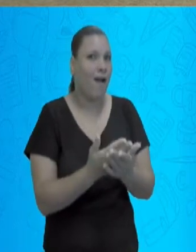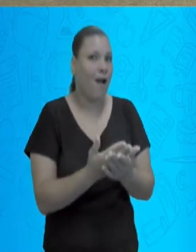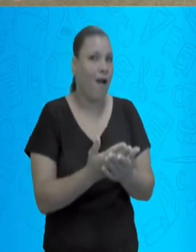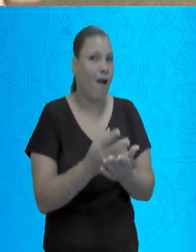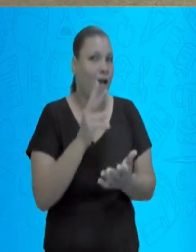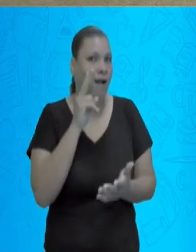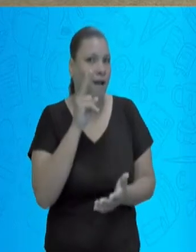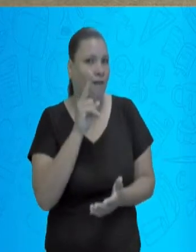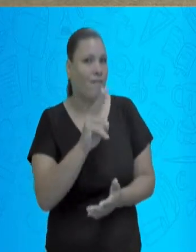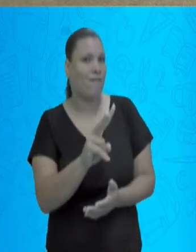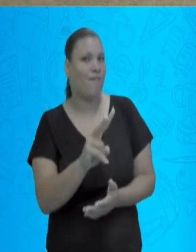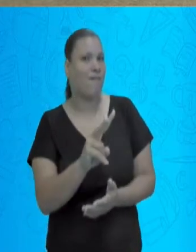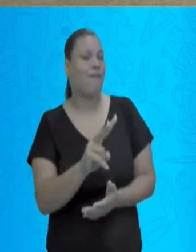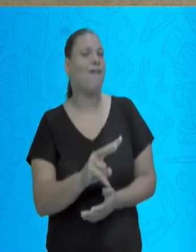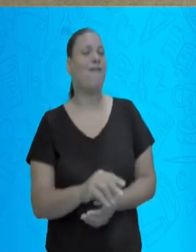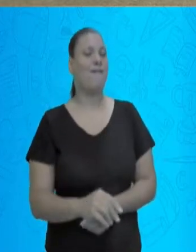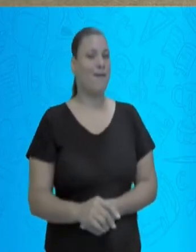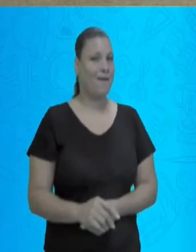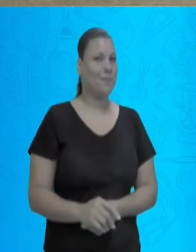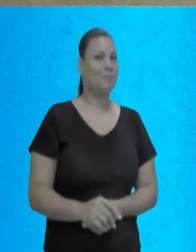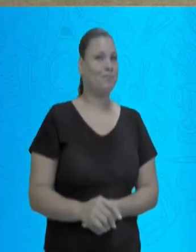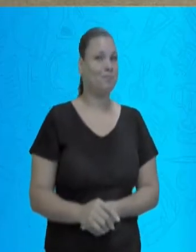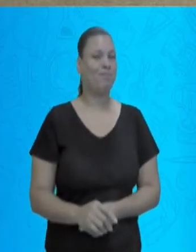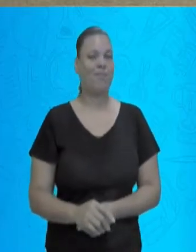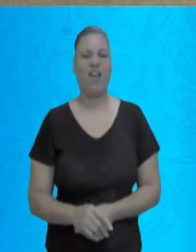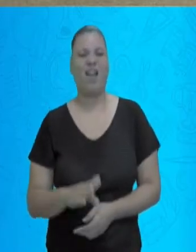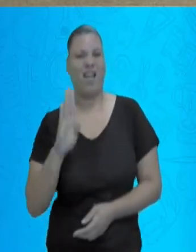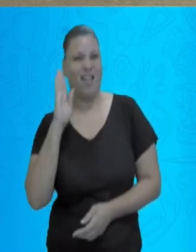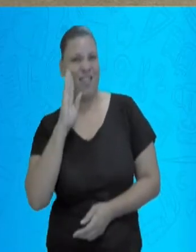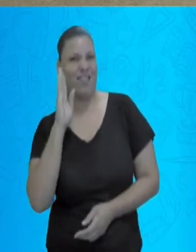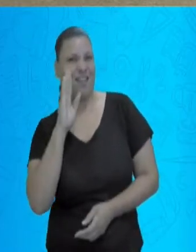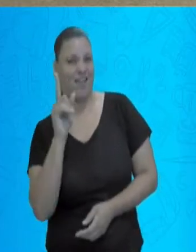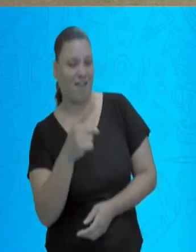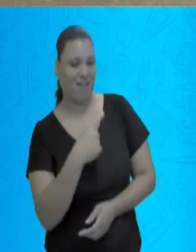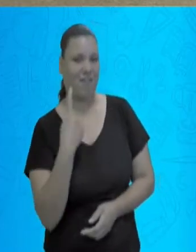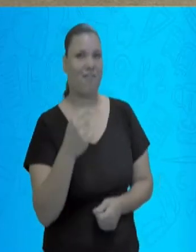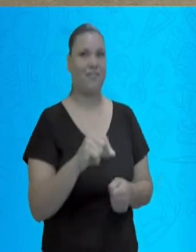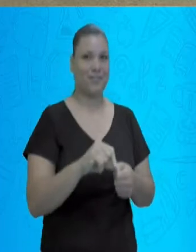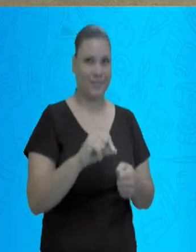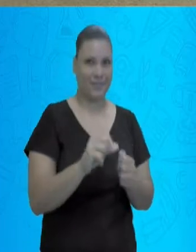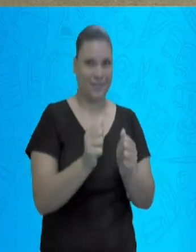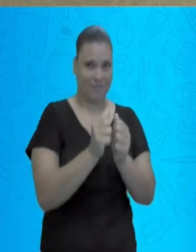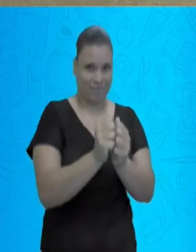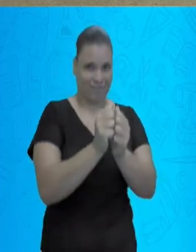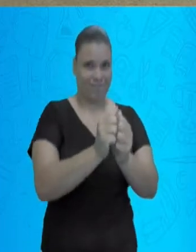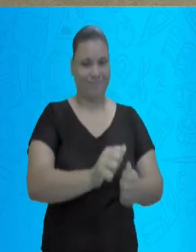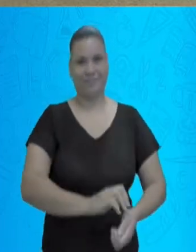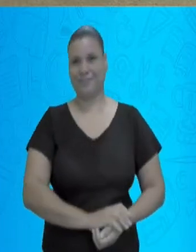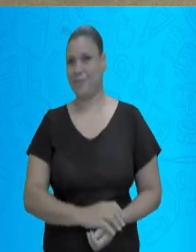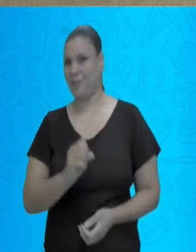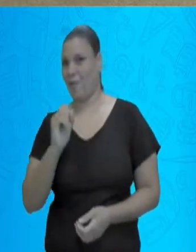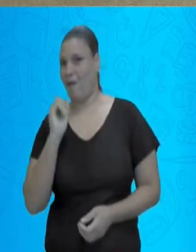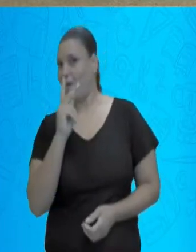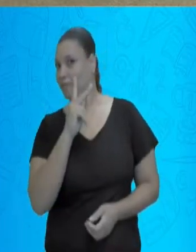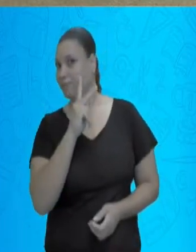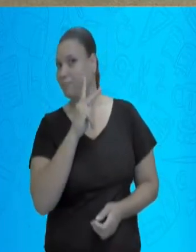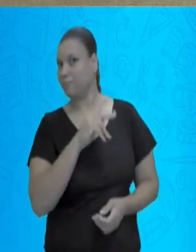monstruosa para vocês. Quem gosta de monstro, hein? Pontos e linhas? Monstros?